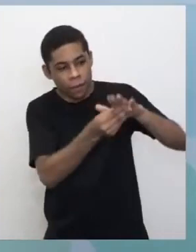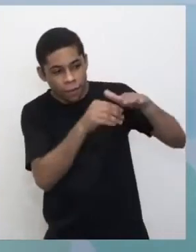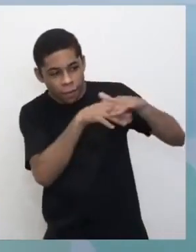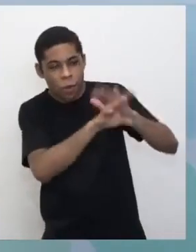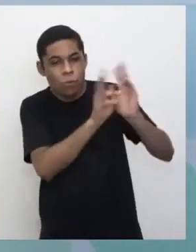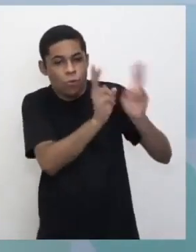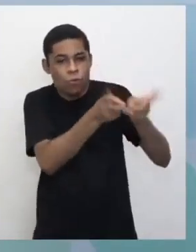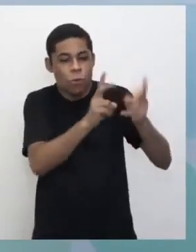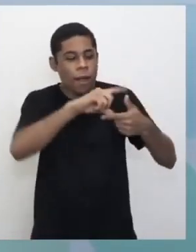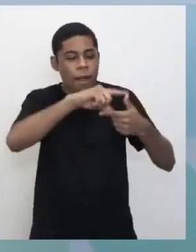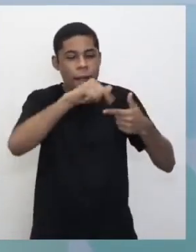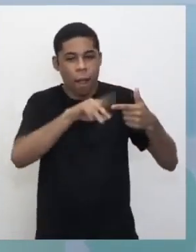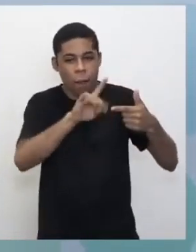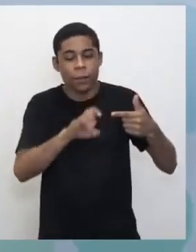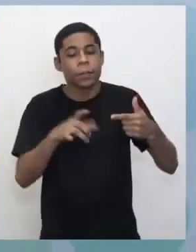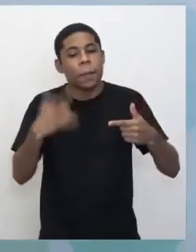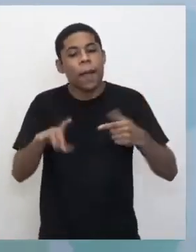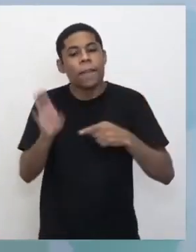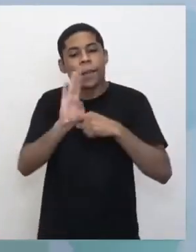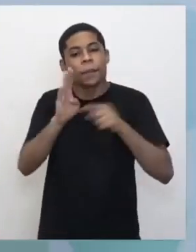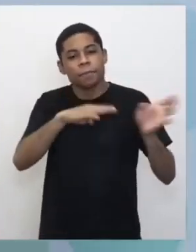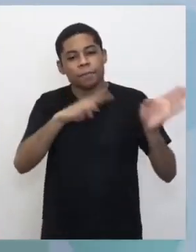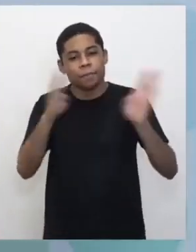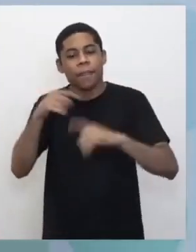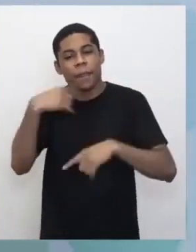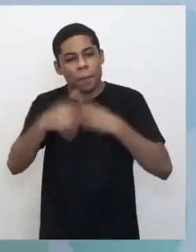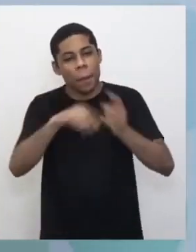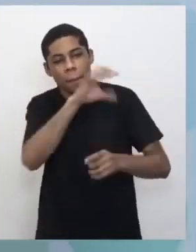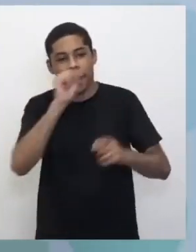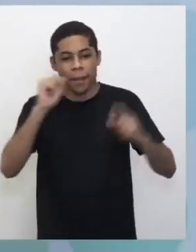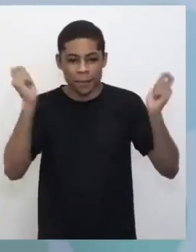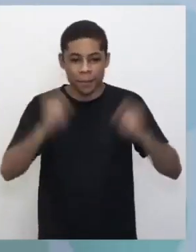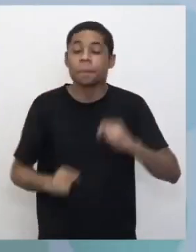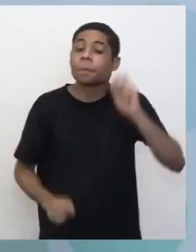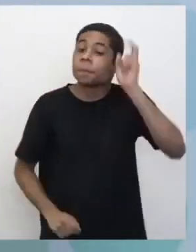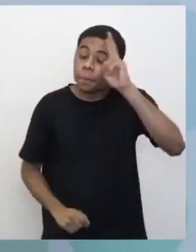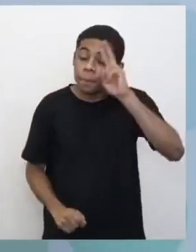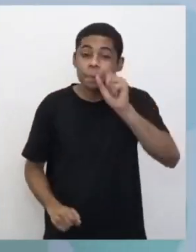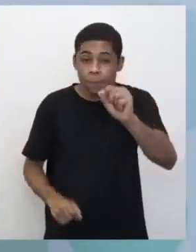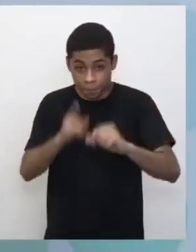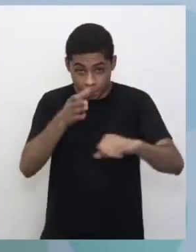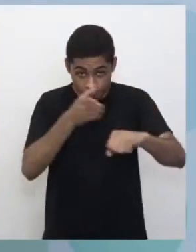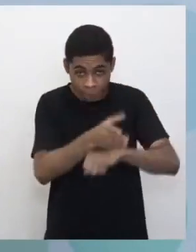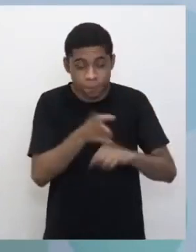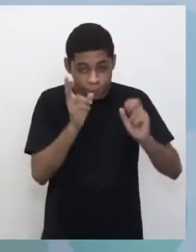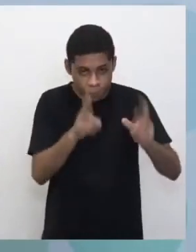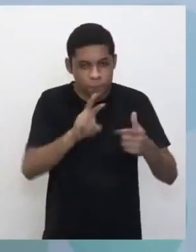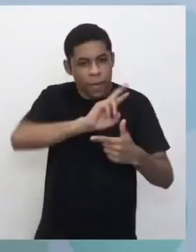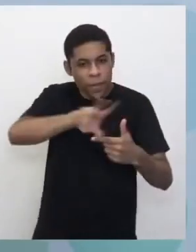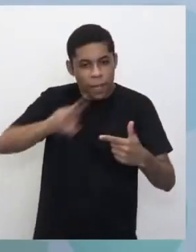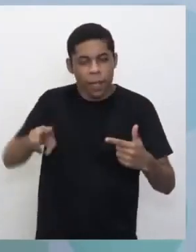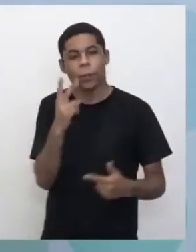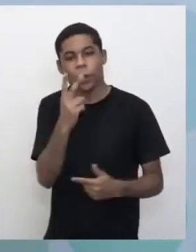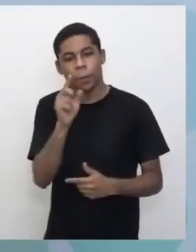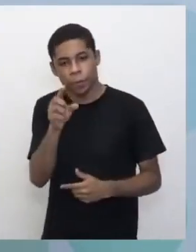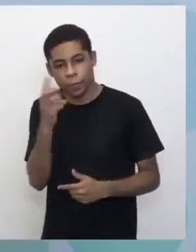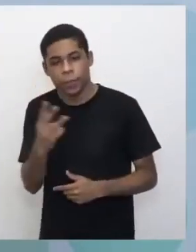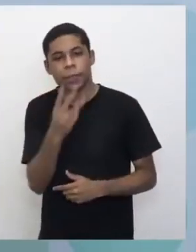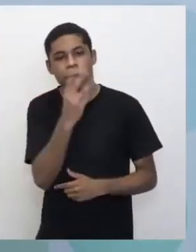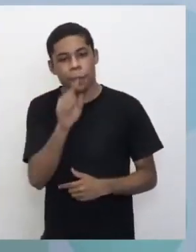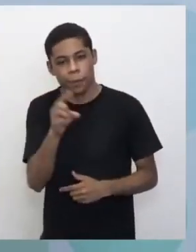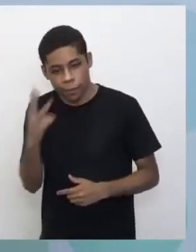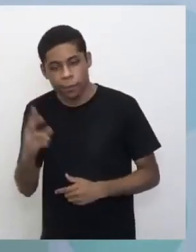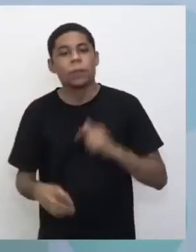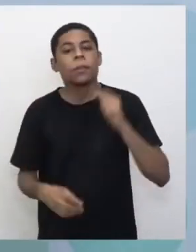todos esses QR Codes e o nosso vídeo também, então depois você pode pegar. Lembrando que para acessar esses canais aí, o 2.3, 3.3,